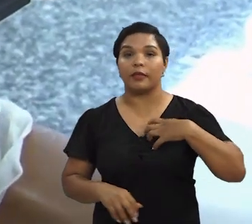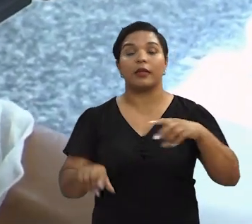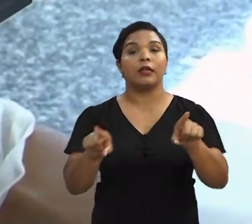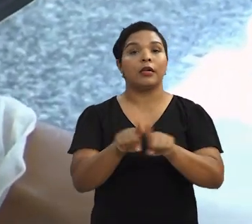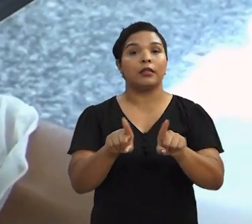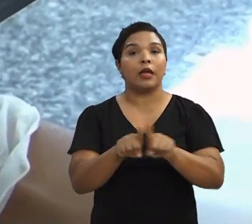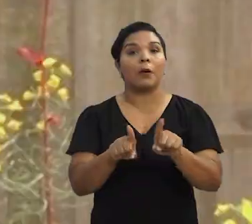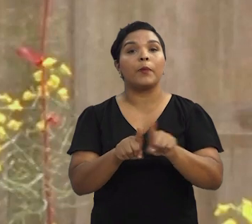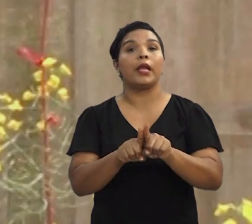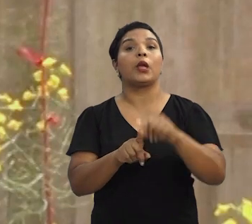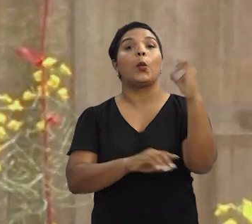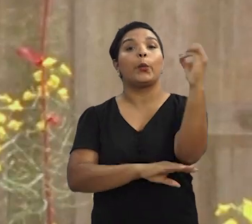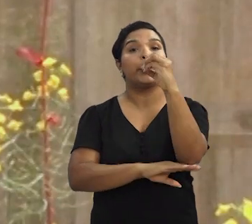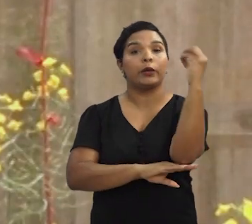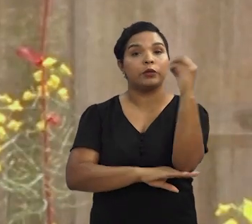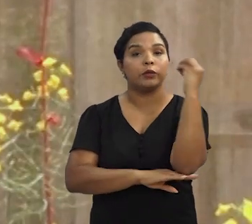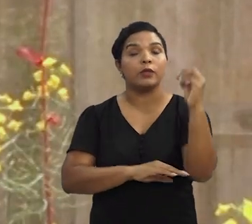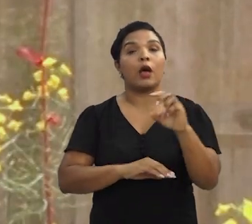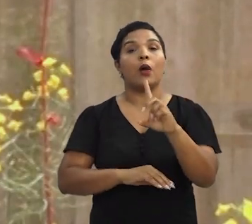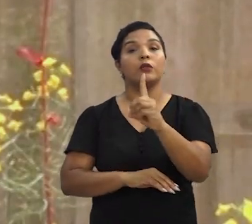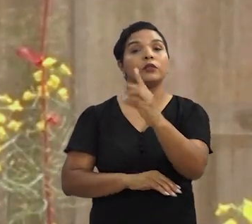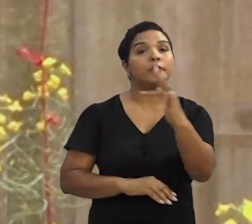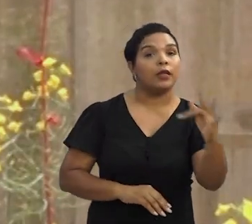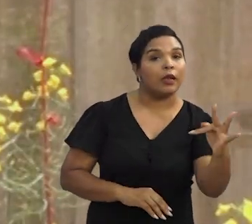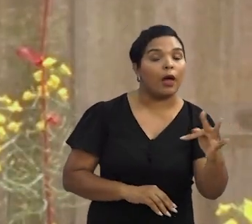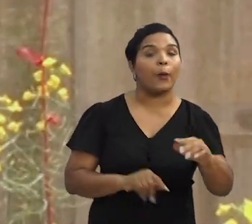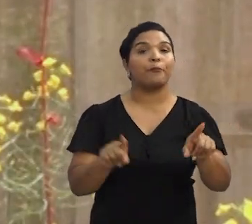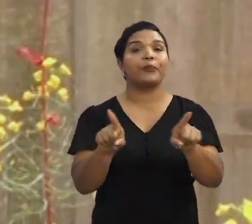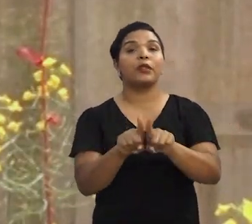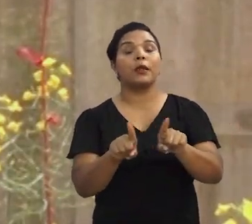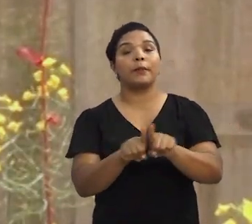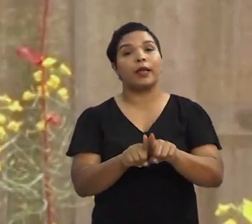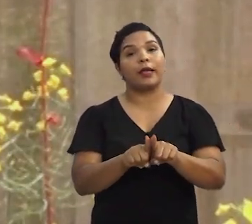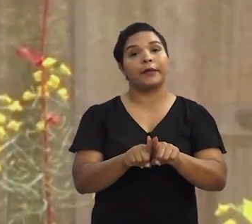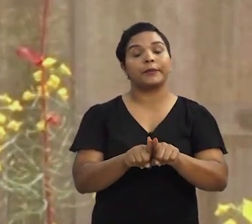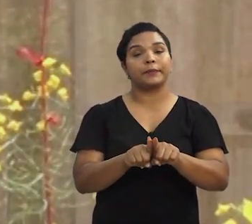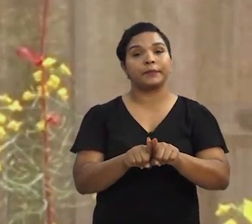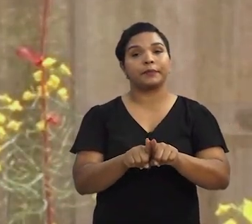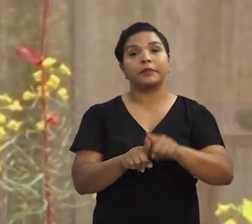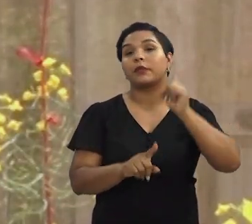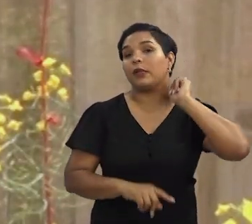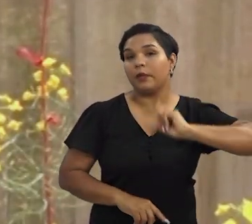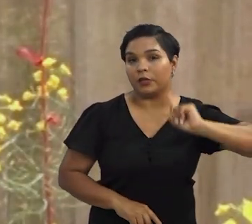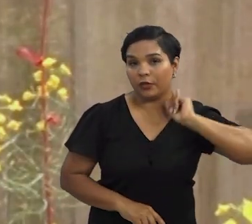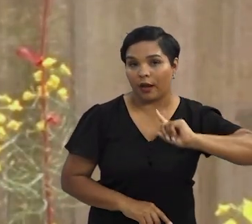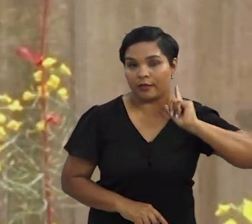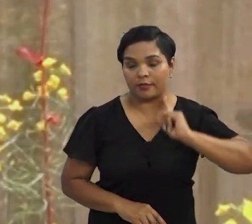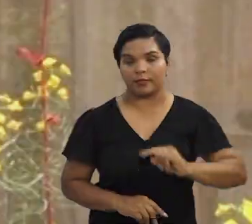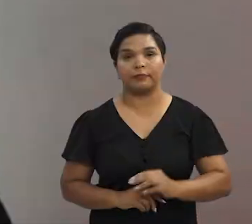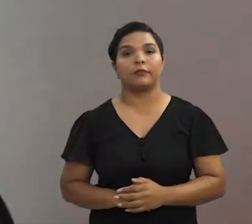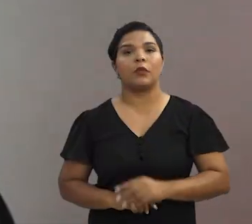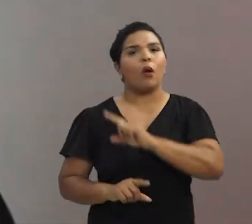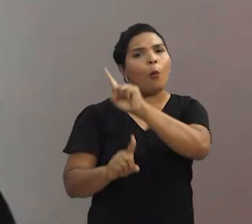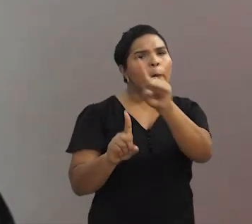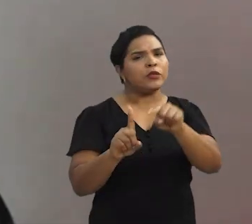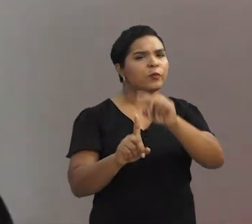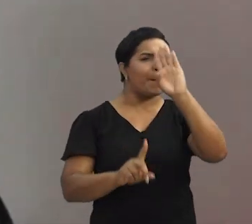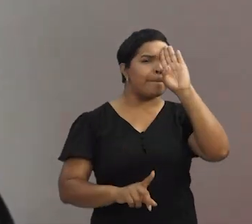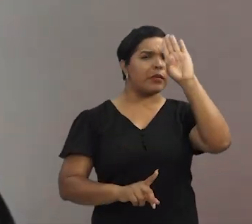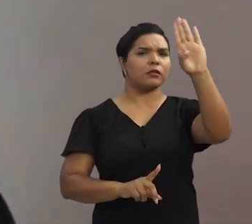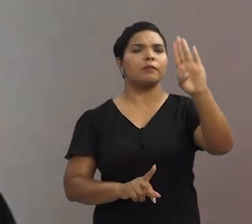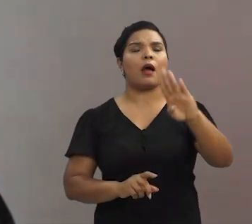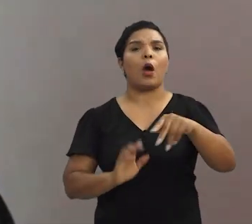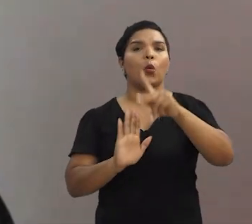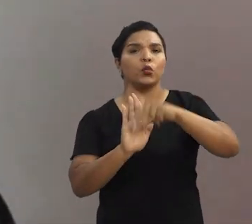Bahia, Rio Grande do Sul, Distrito Federal e Minas Gerais. E